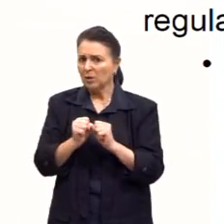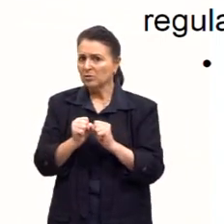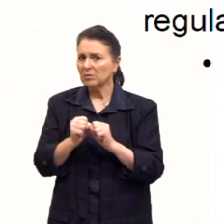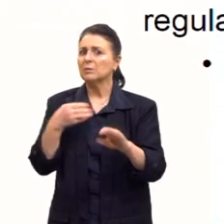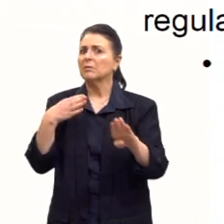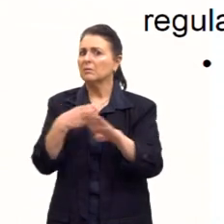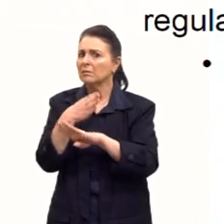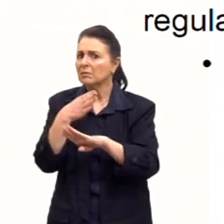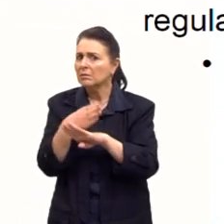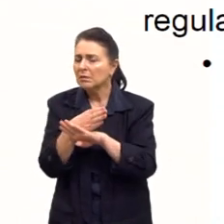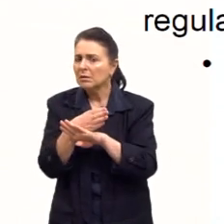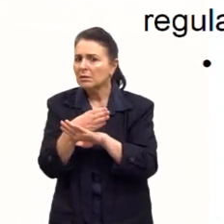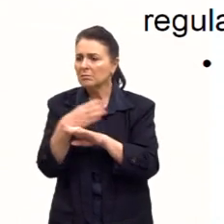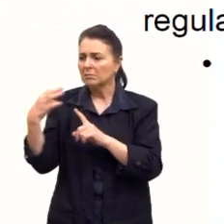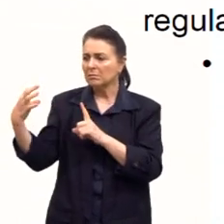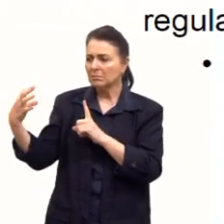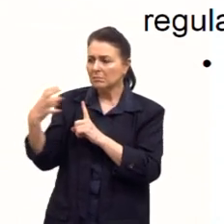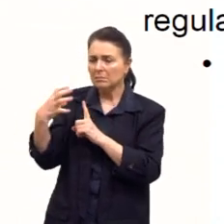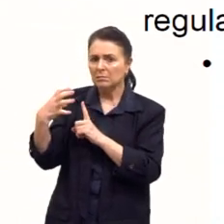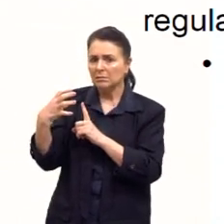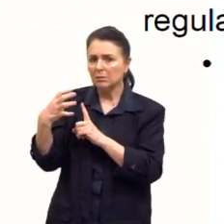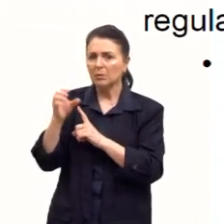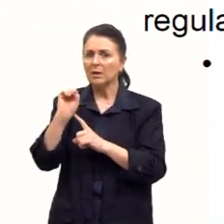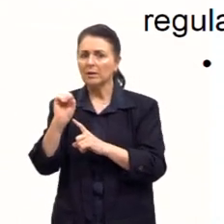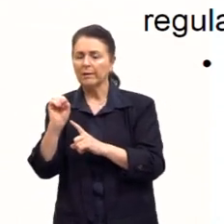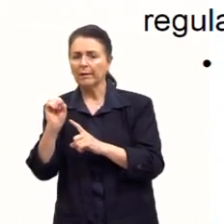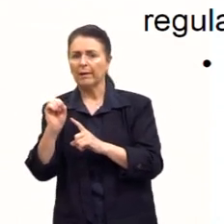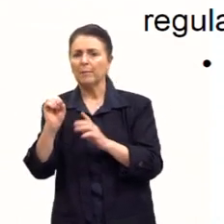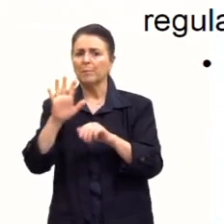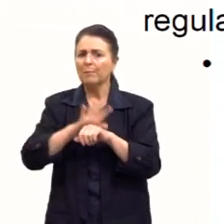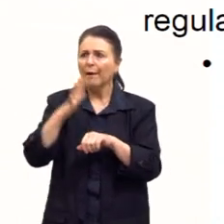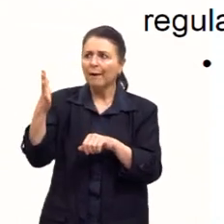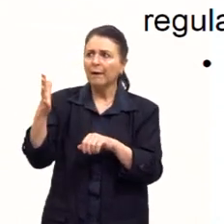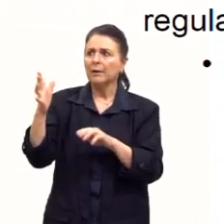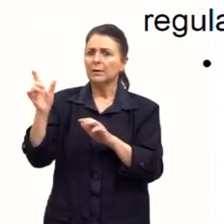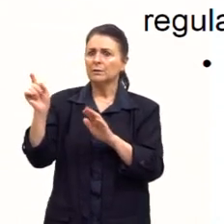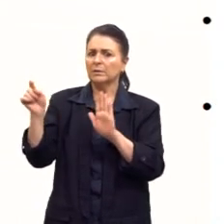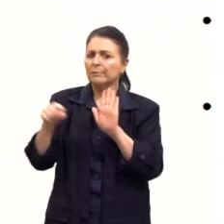intervir? O que é intervir de mais e o que é intervir de menos?